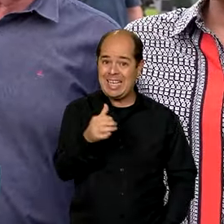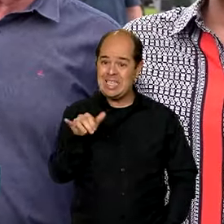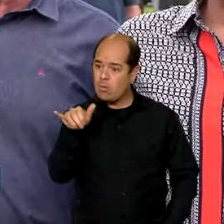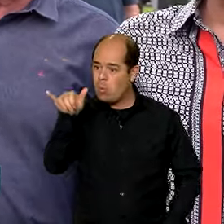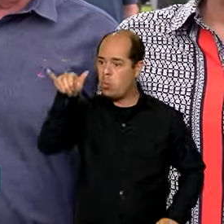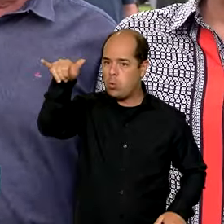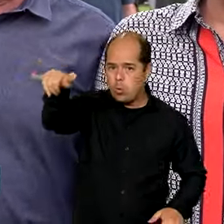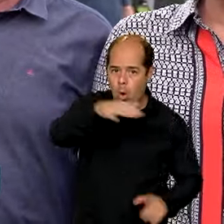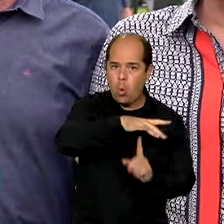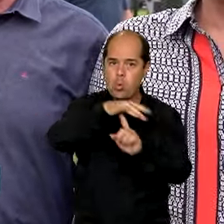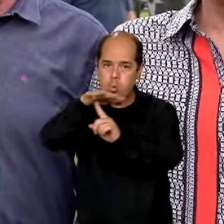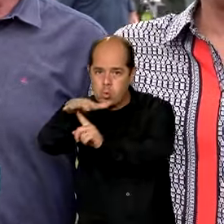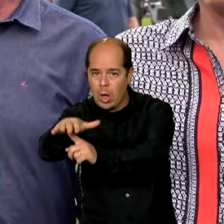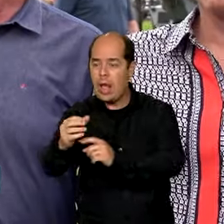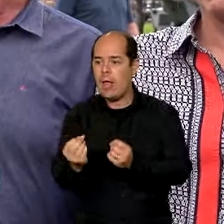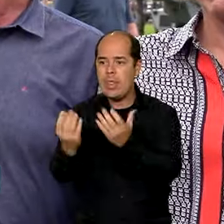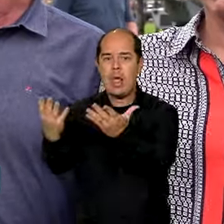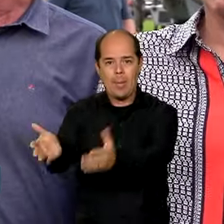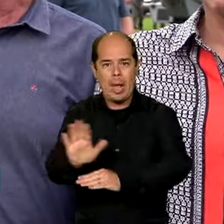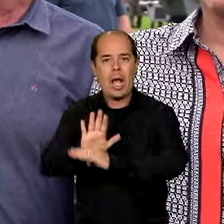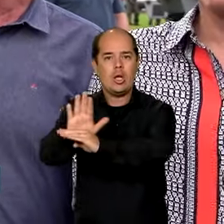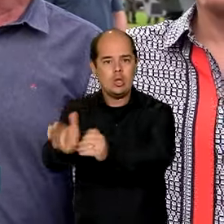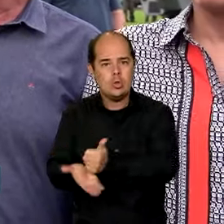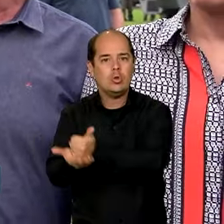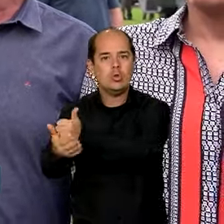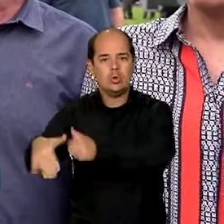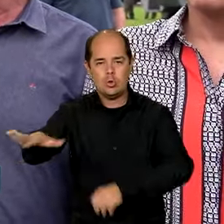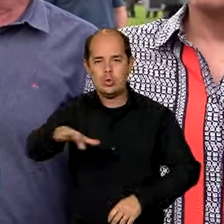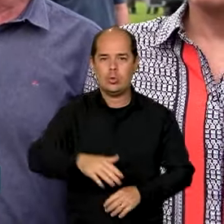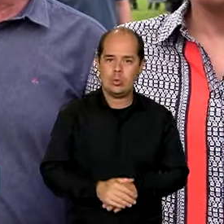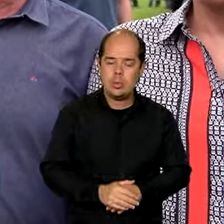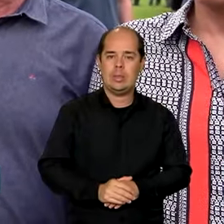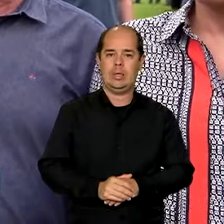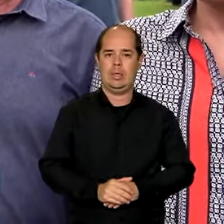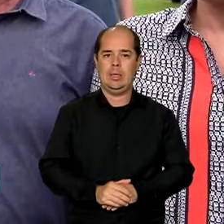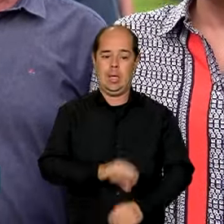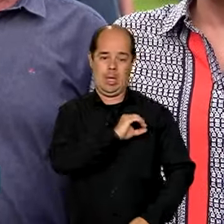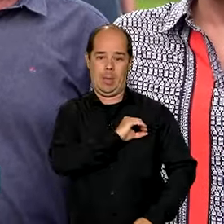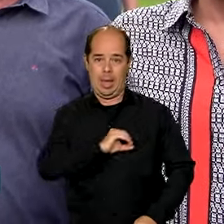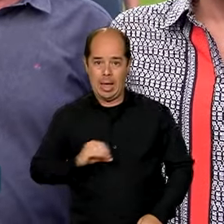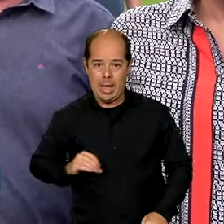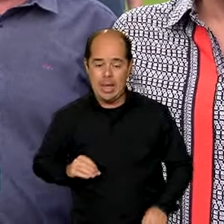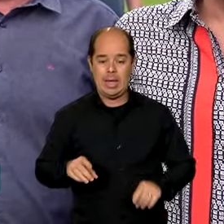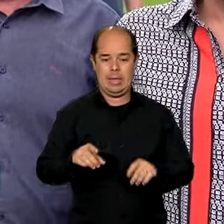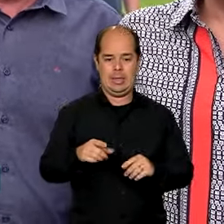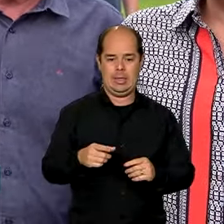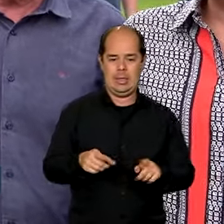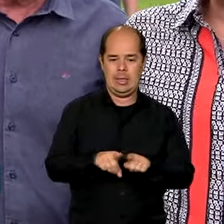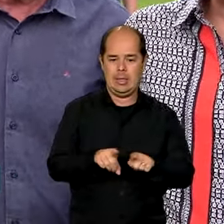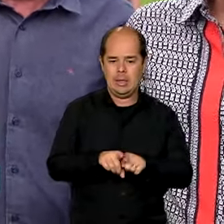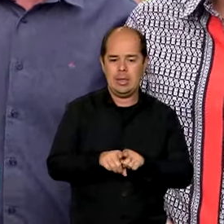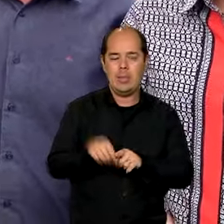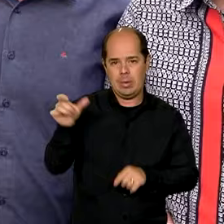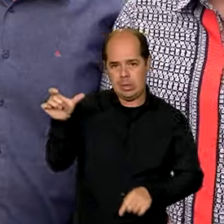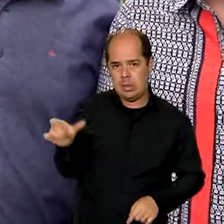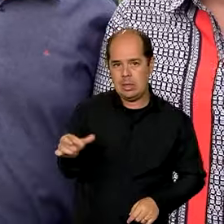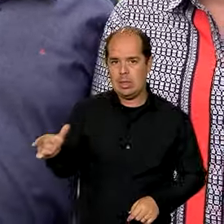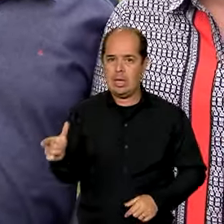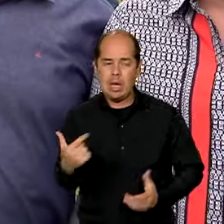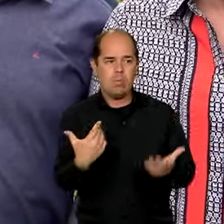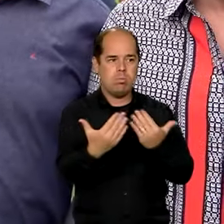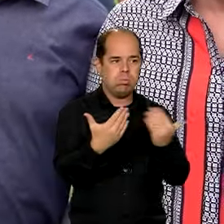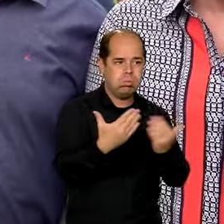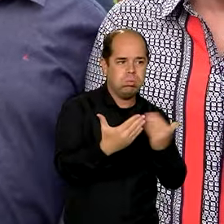discutiram com autoridades estaduais e municipais novas ações de prevenção. São mais de 100 municípios,